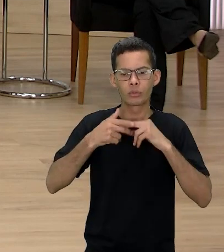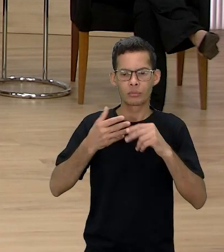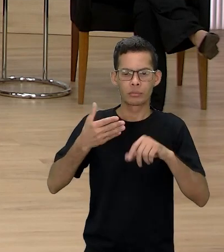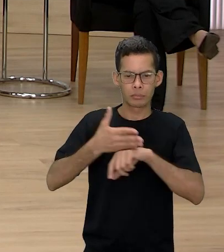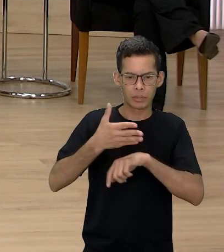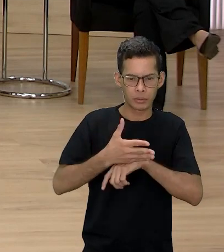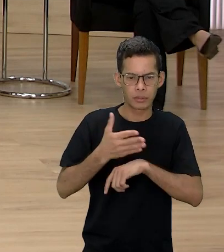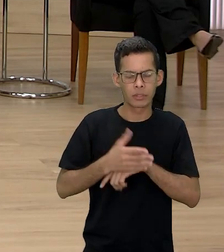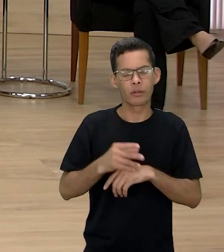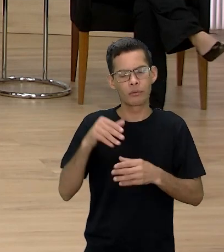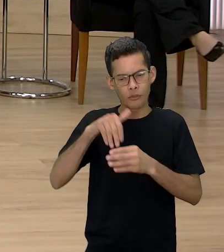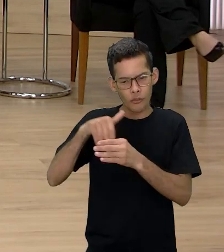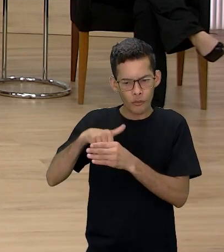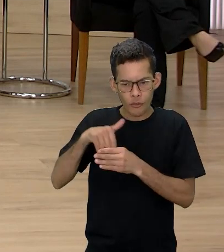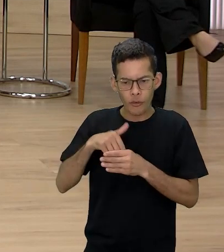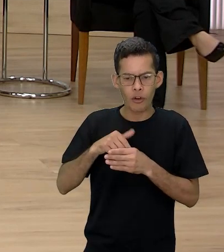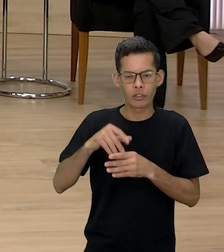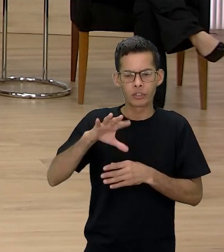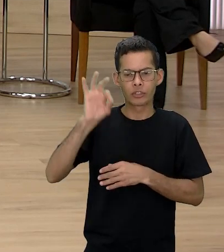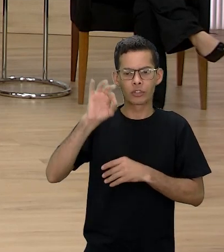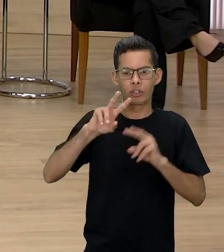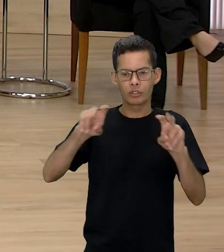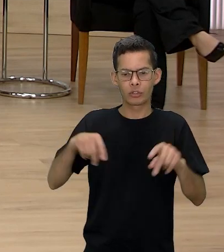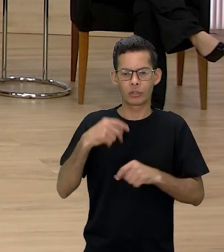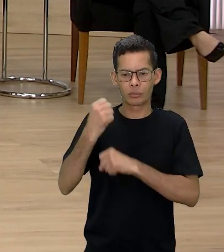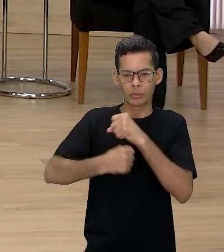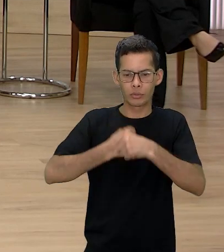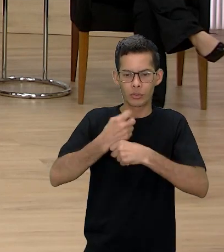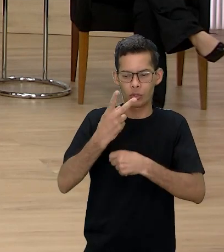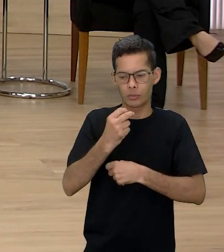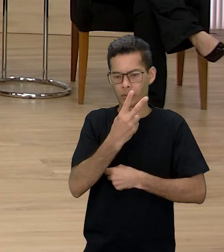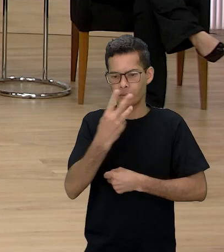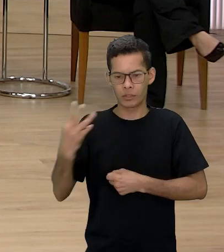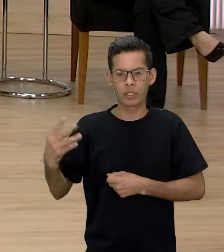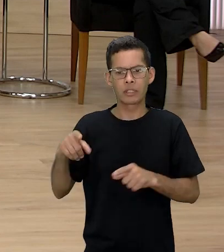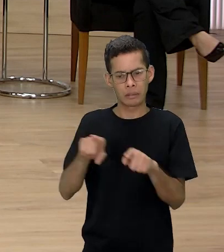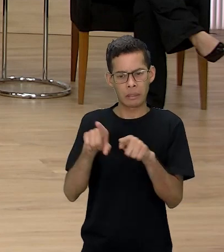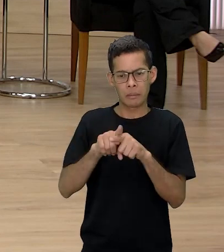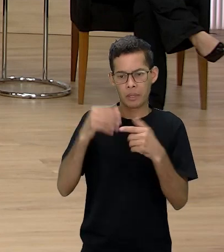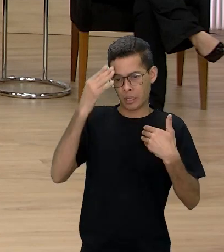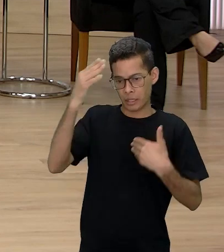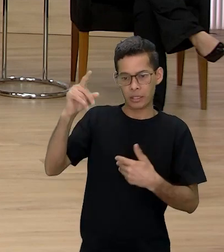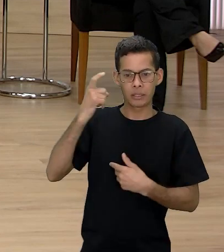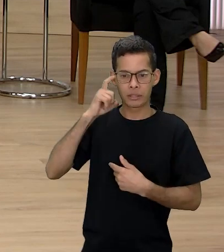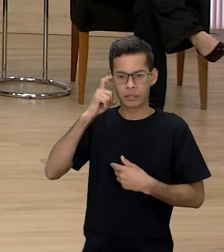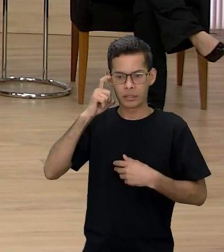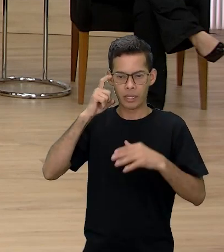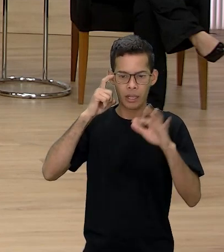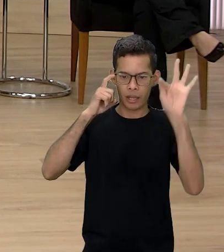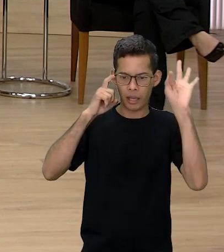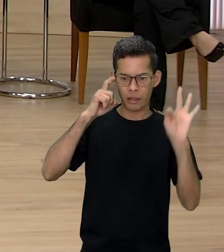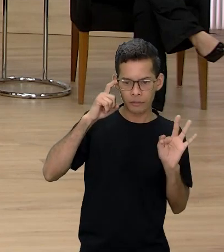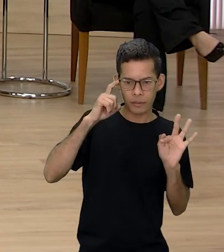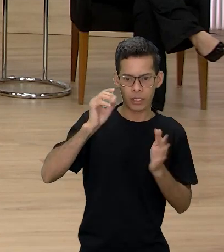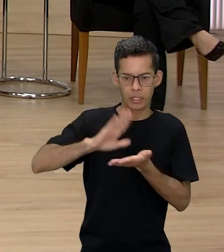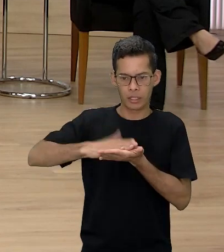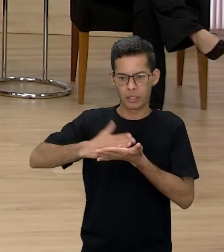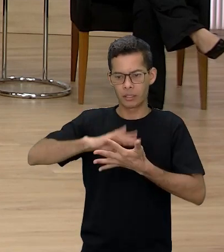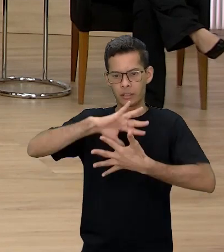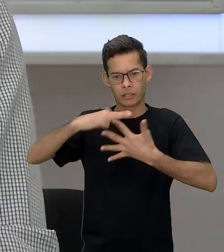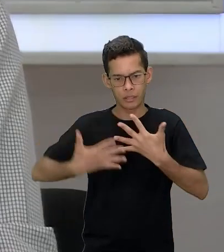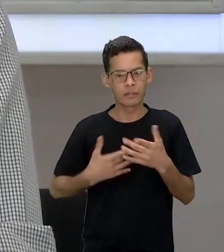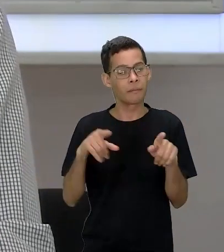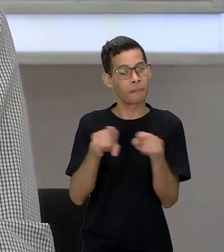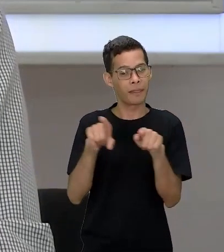programação de 2023 a gente agradece também os intérpretes de Libras o Jerry e o Fran e a todos aqui que participaram tá